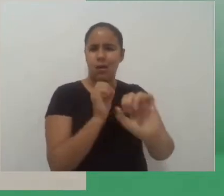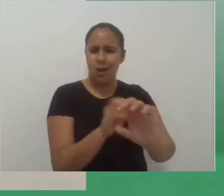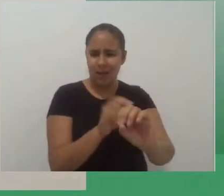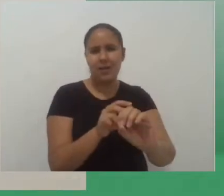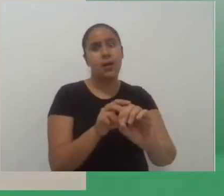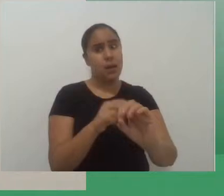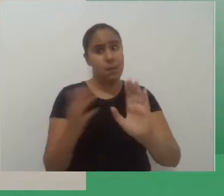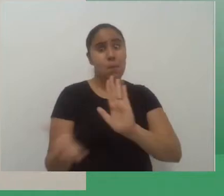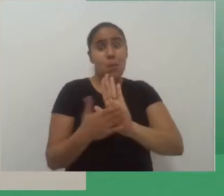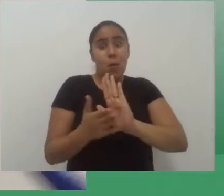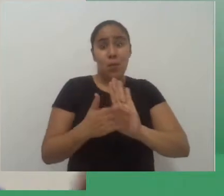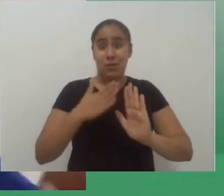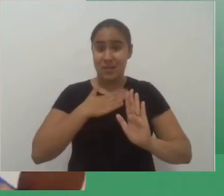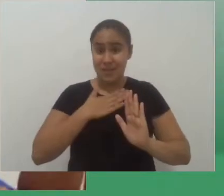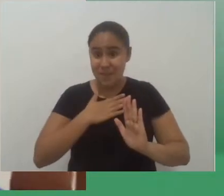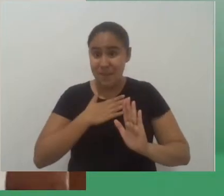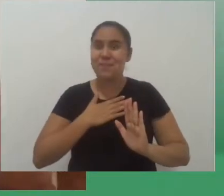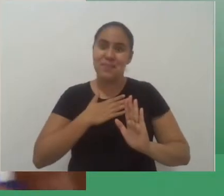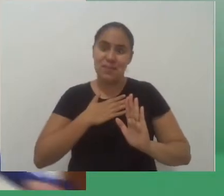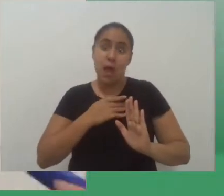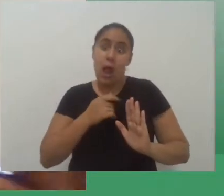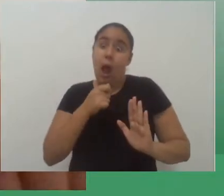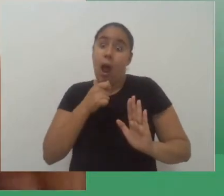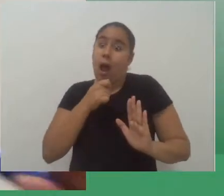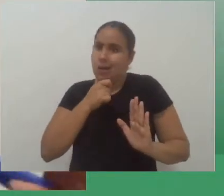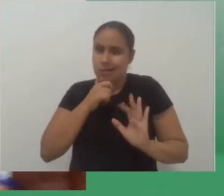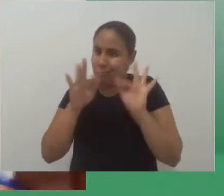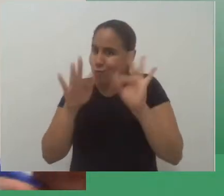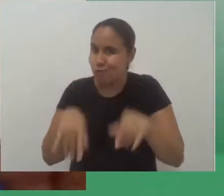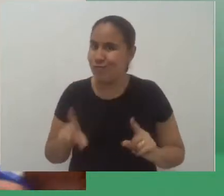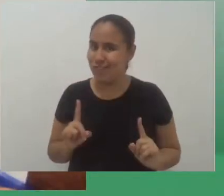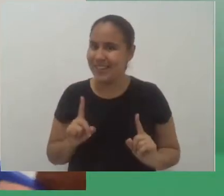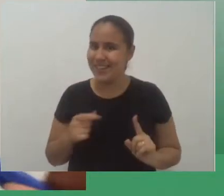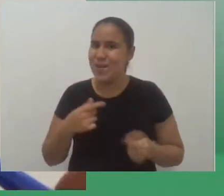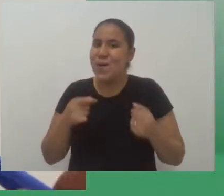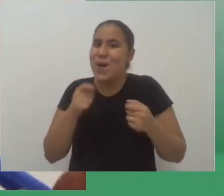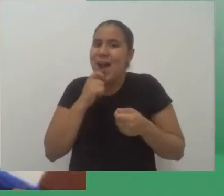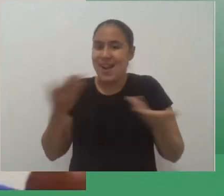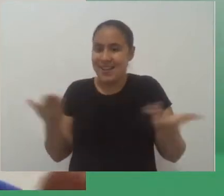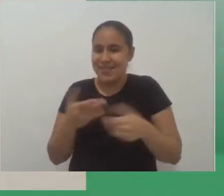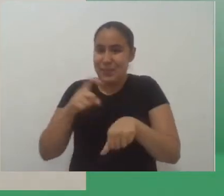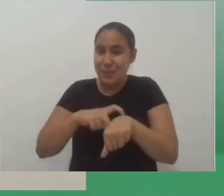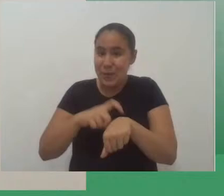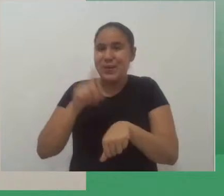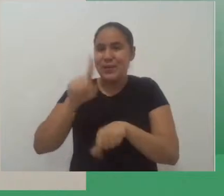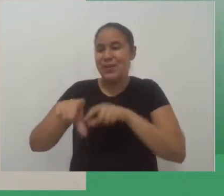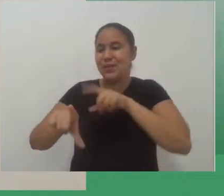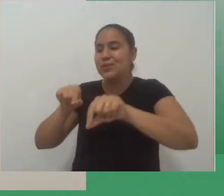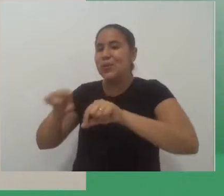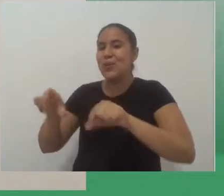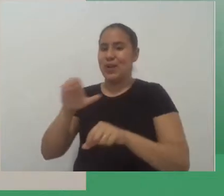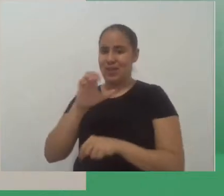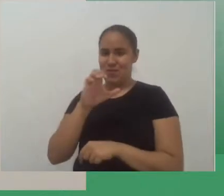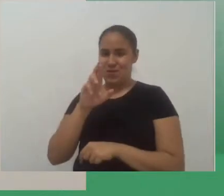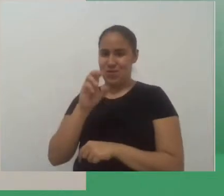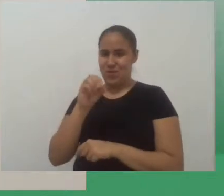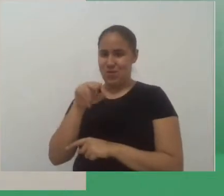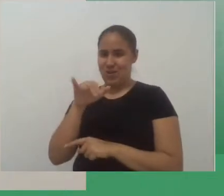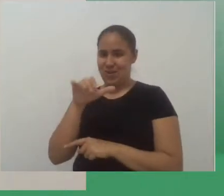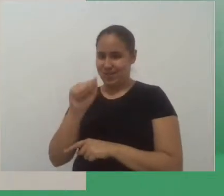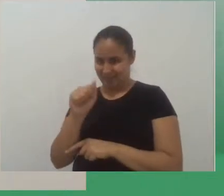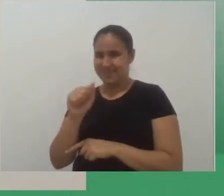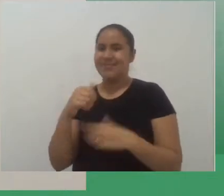não foi depois que eu estou na fase de selecionar essas crônicas então uma das